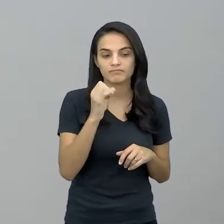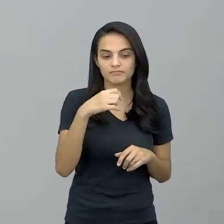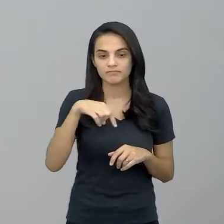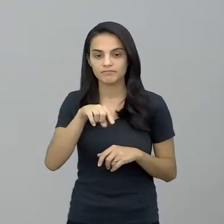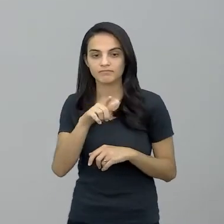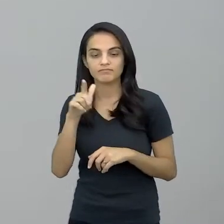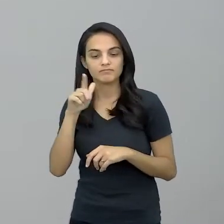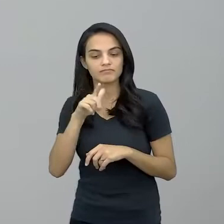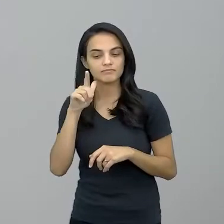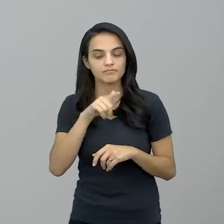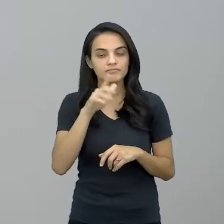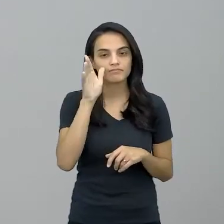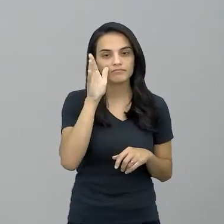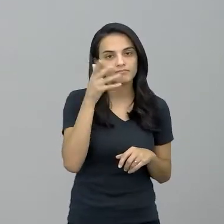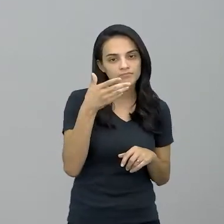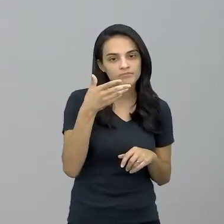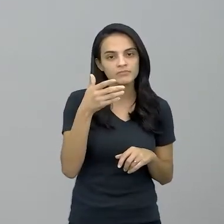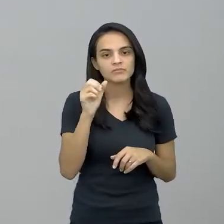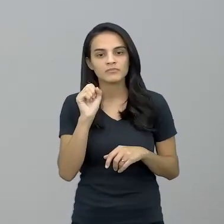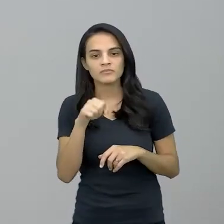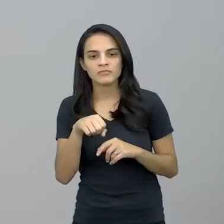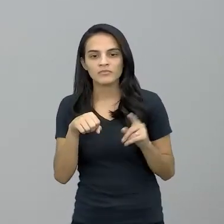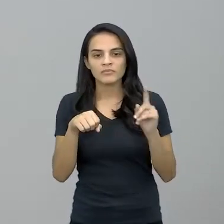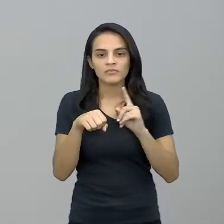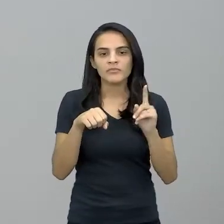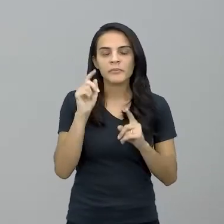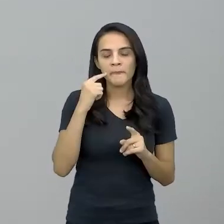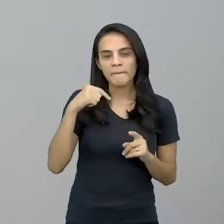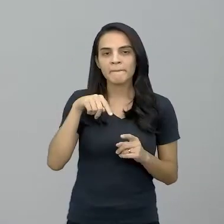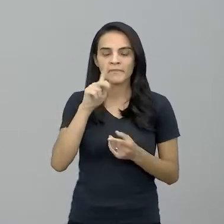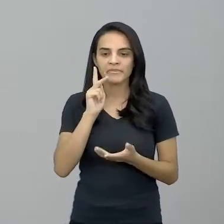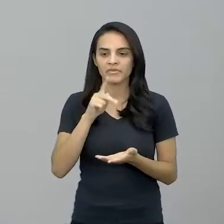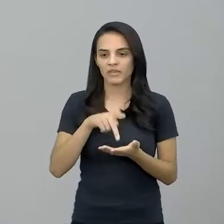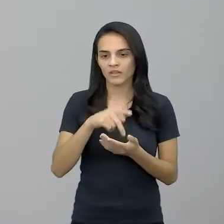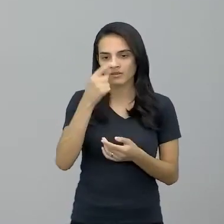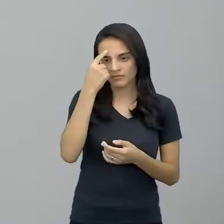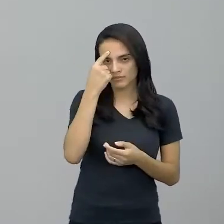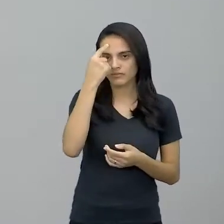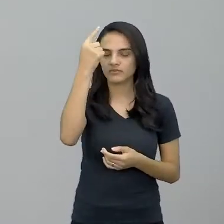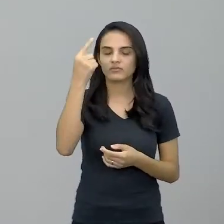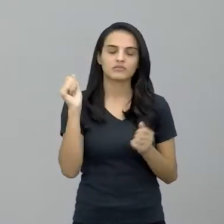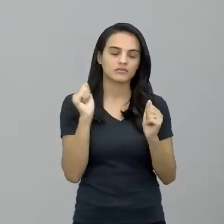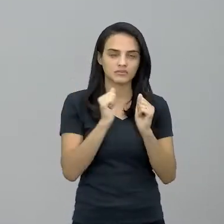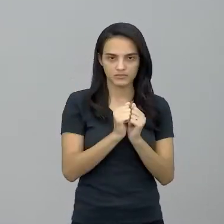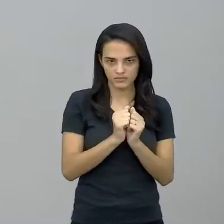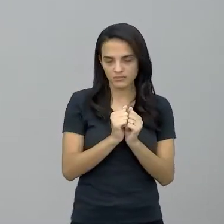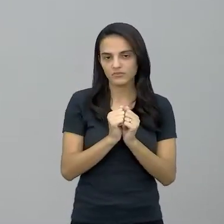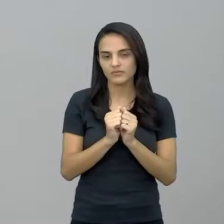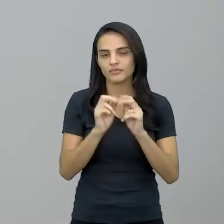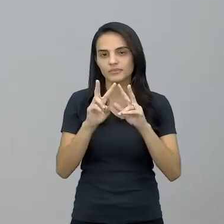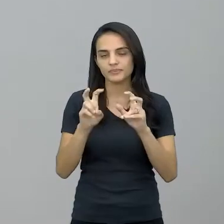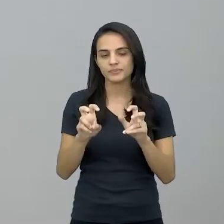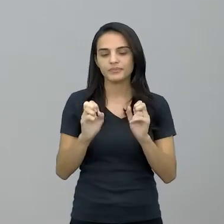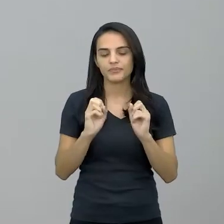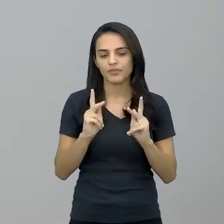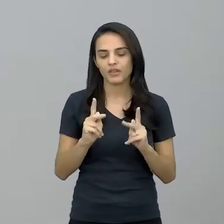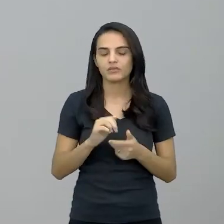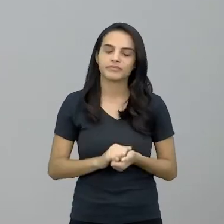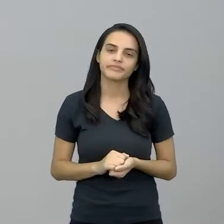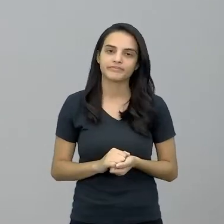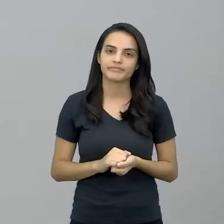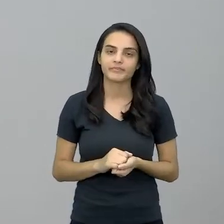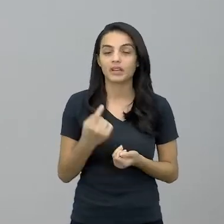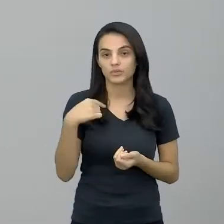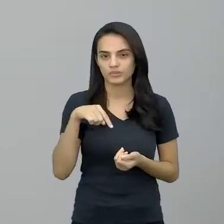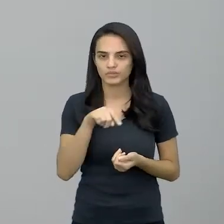solucionar, para a gente, na verdade, pensar junto, né, a respeito, então, desse caso. E aí,